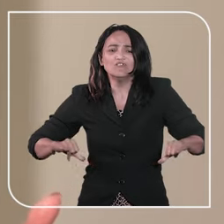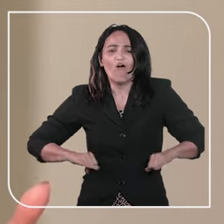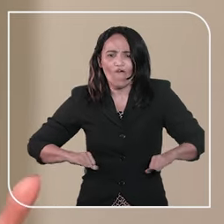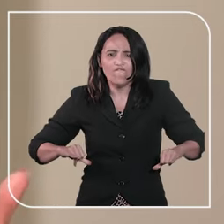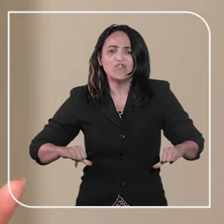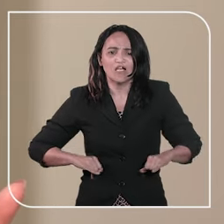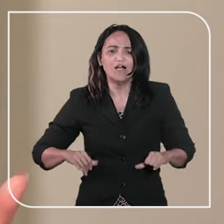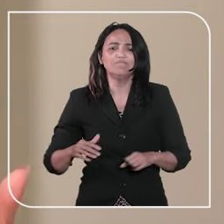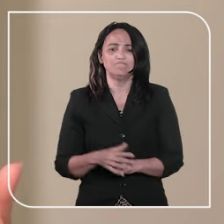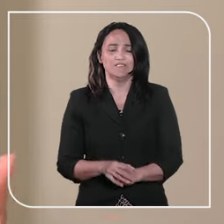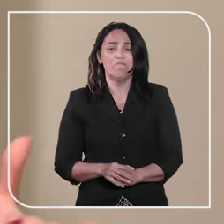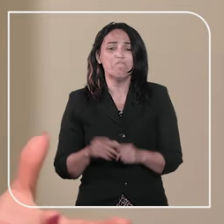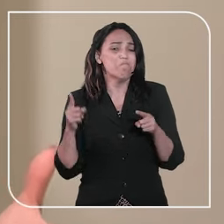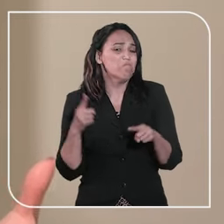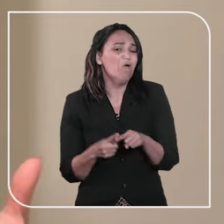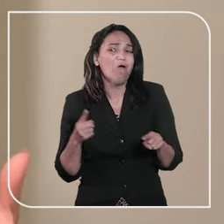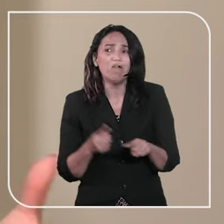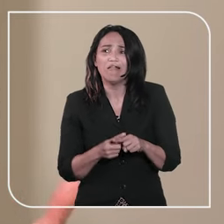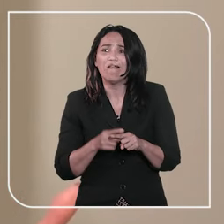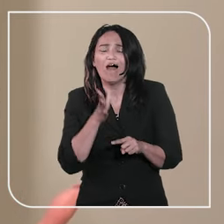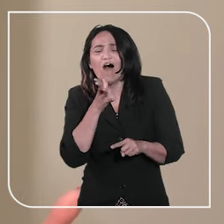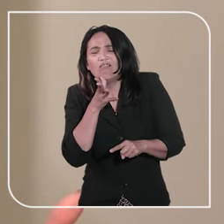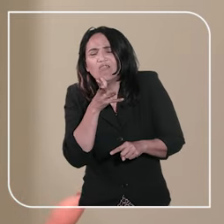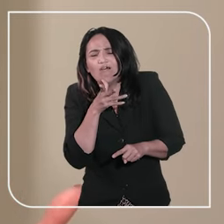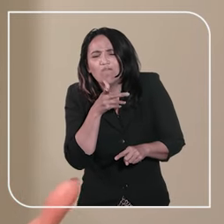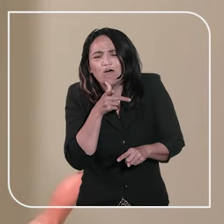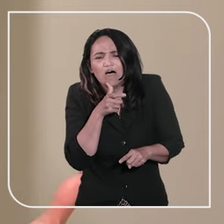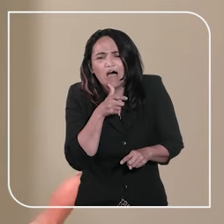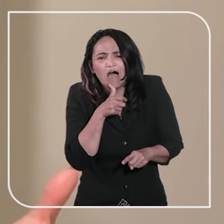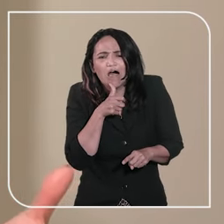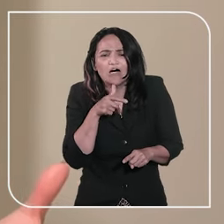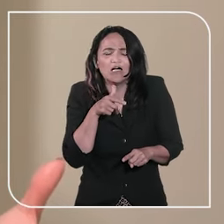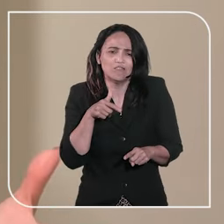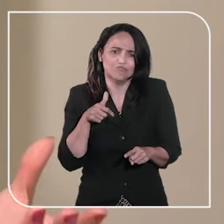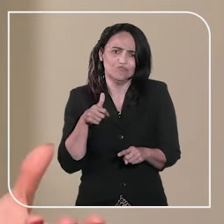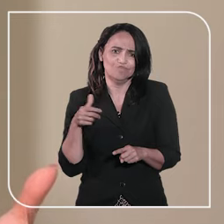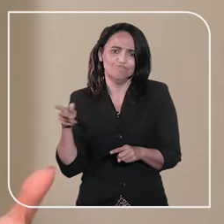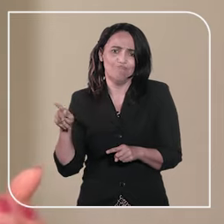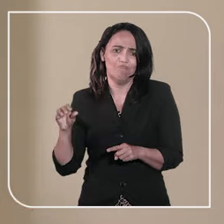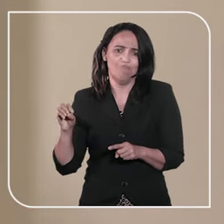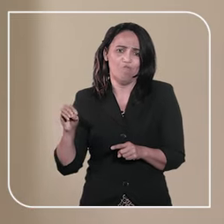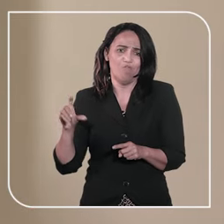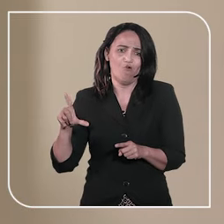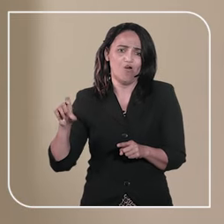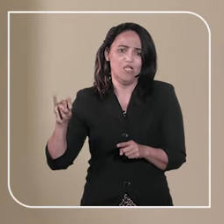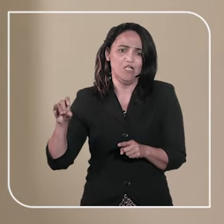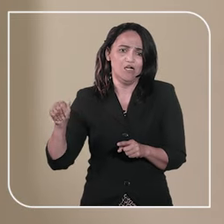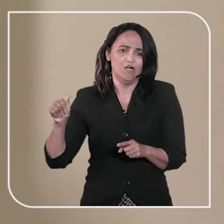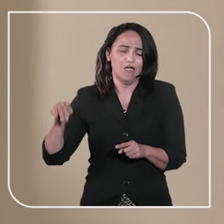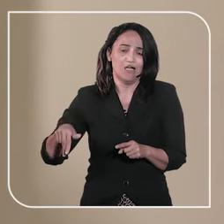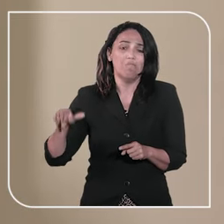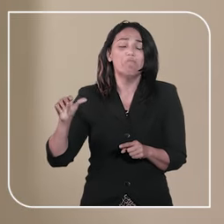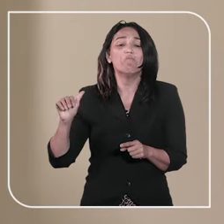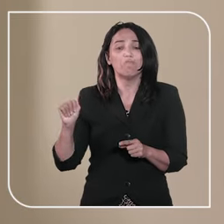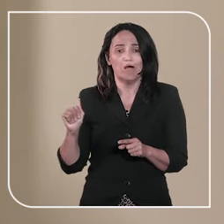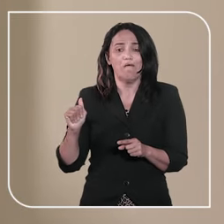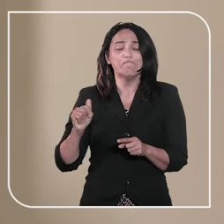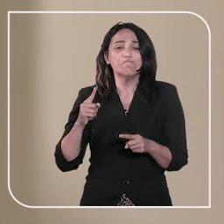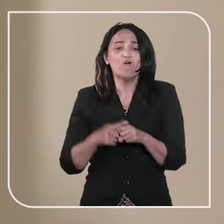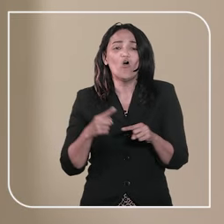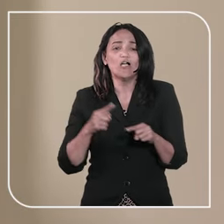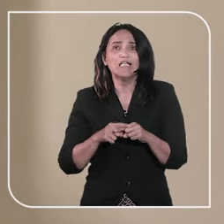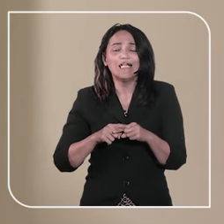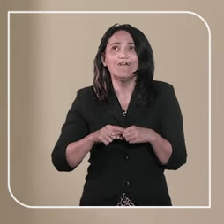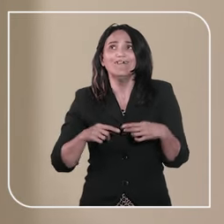as partes. Por que ele é tão demorado, Poliana? Porque há uma decisão do juiz de primeira